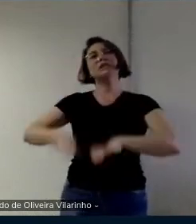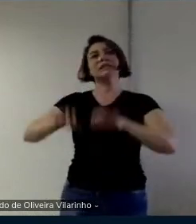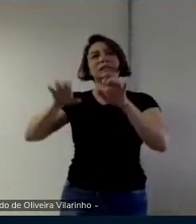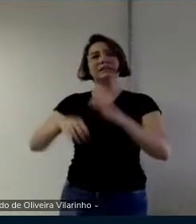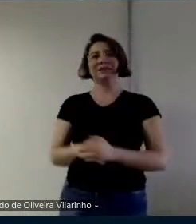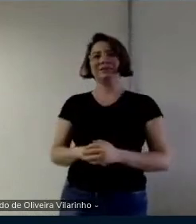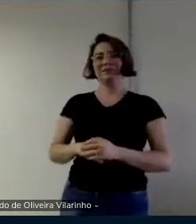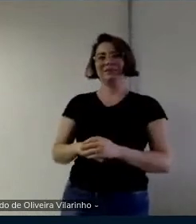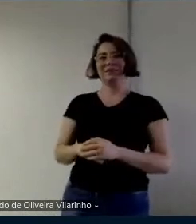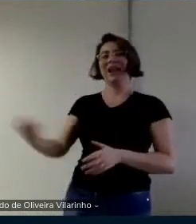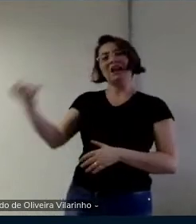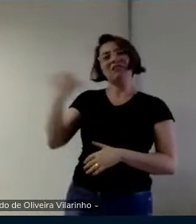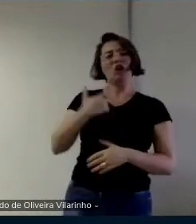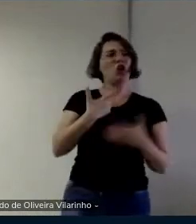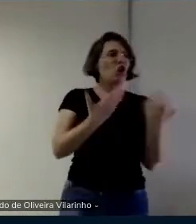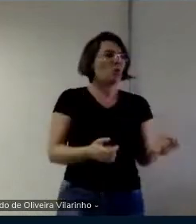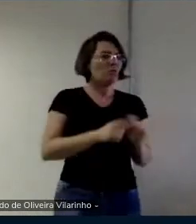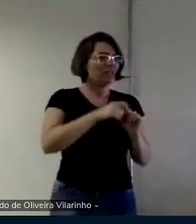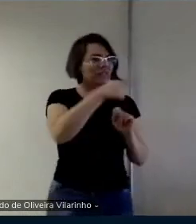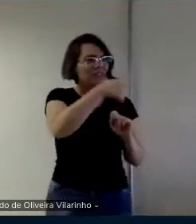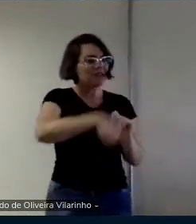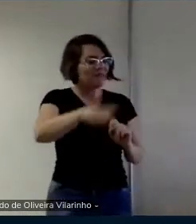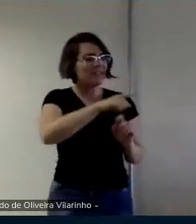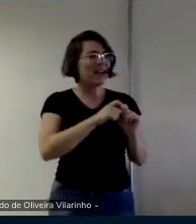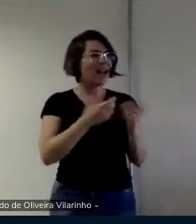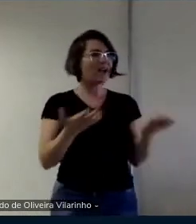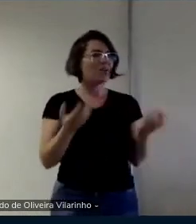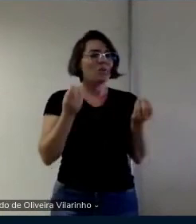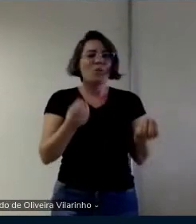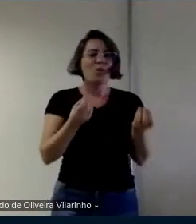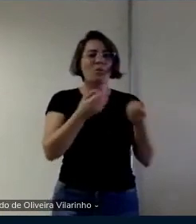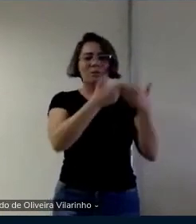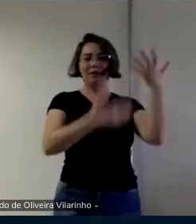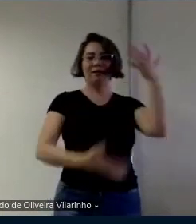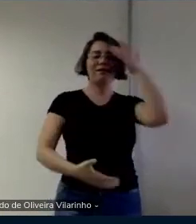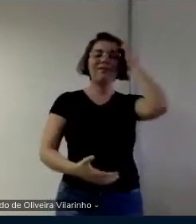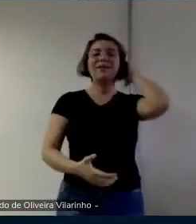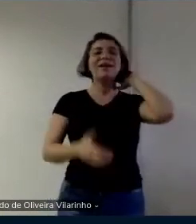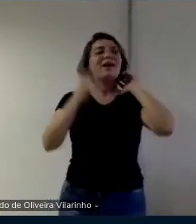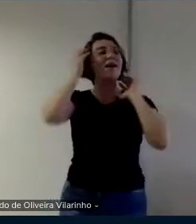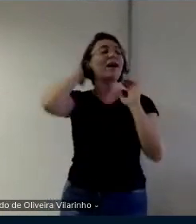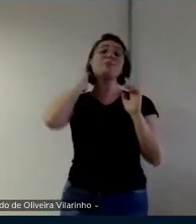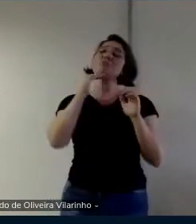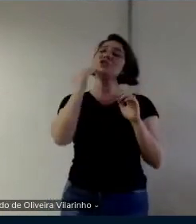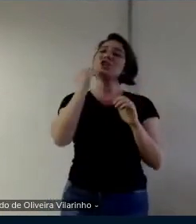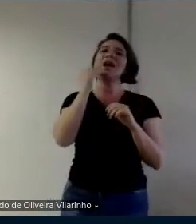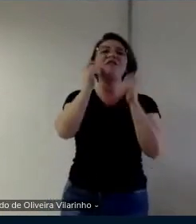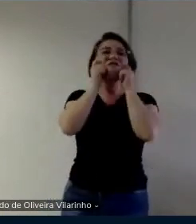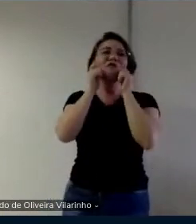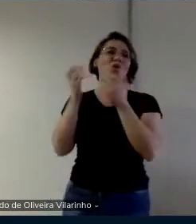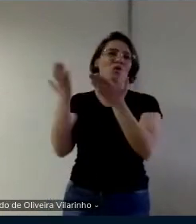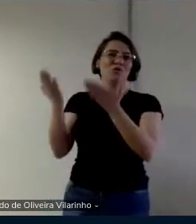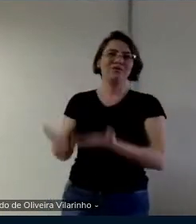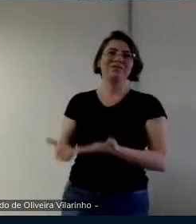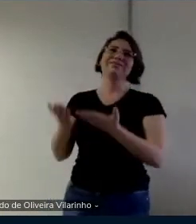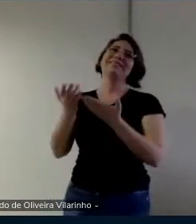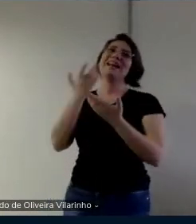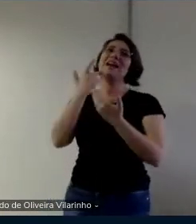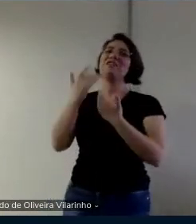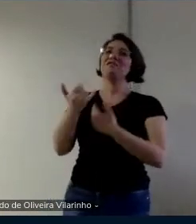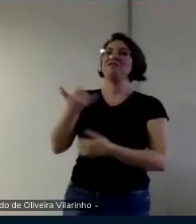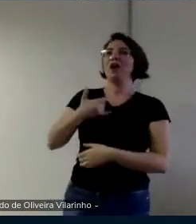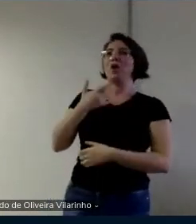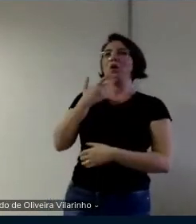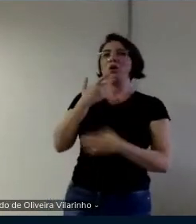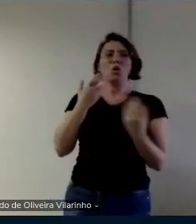que vocês fizeram ela foi muito educada claro a Michelle é muito fofa e aí ela não disse